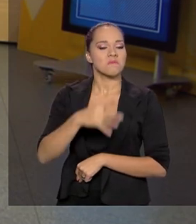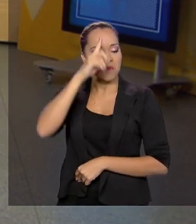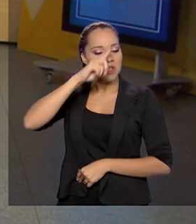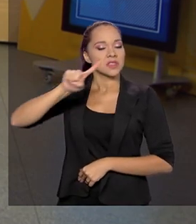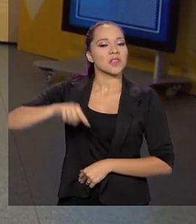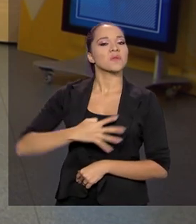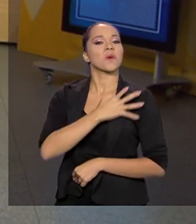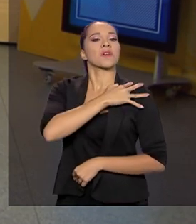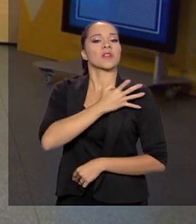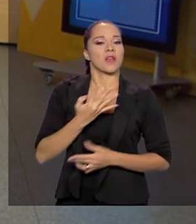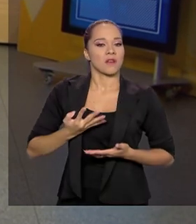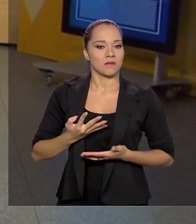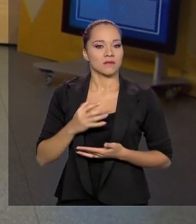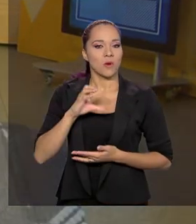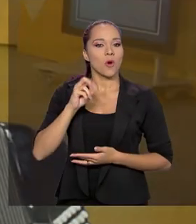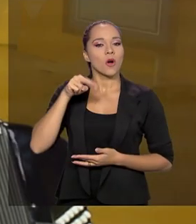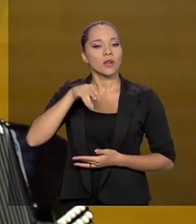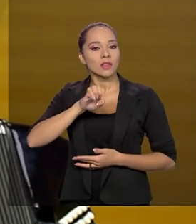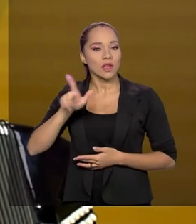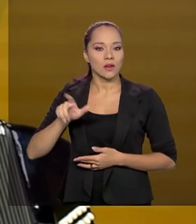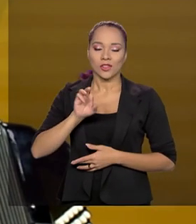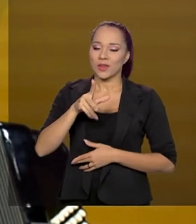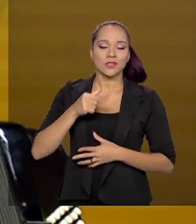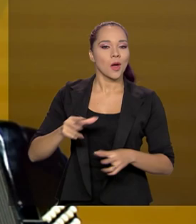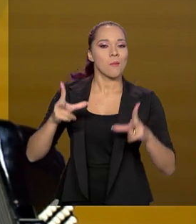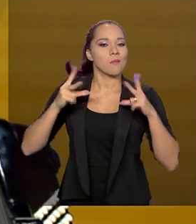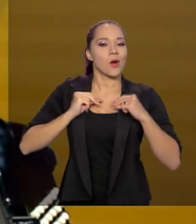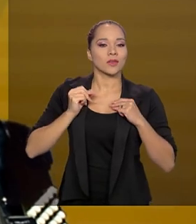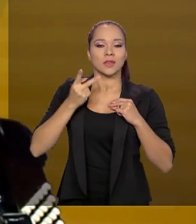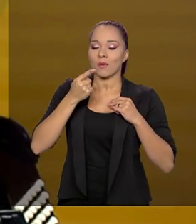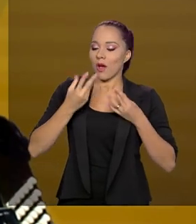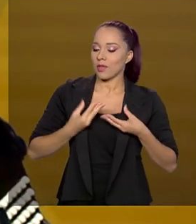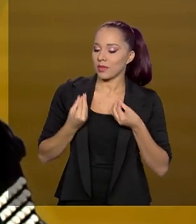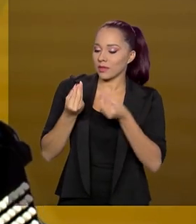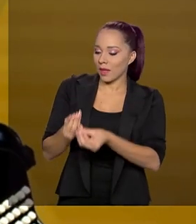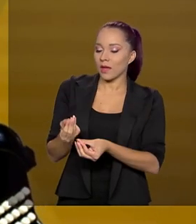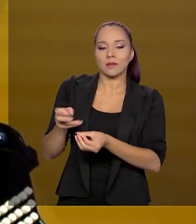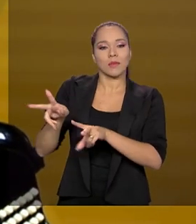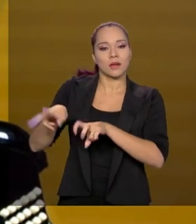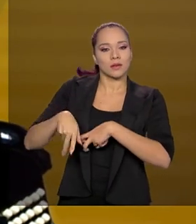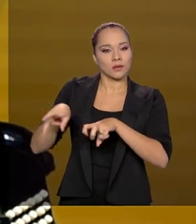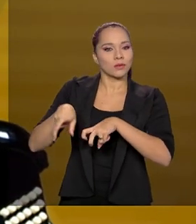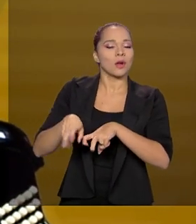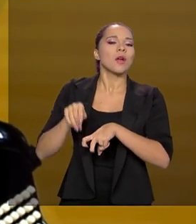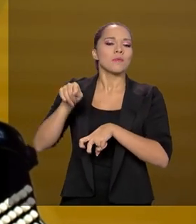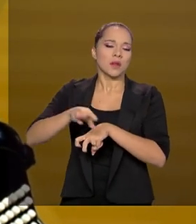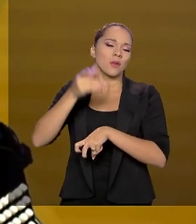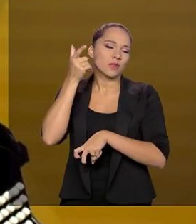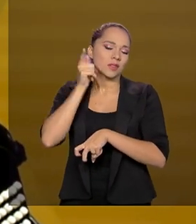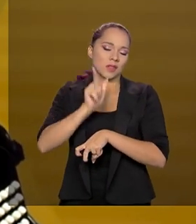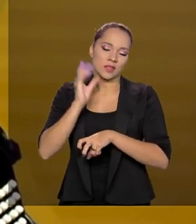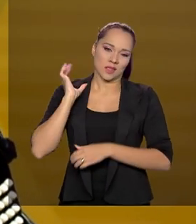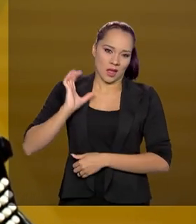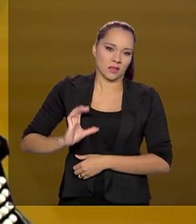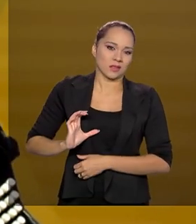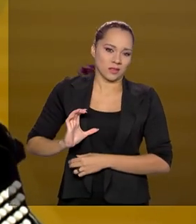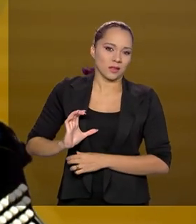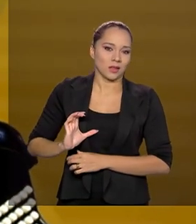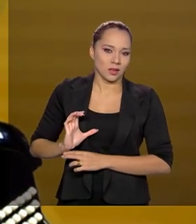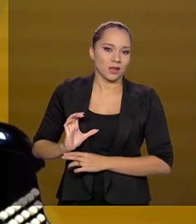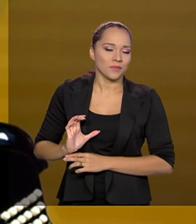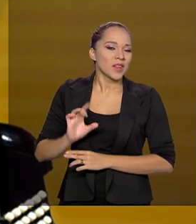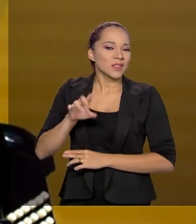Não adianta apenas dar a posse da terra, como era dada antigamente ao agricultor, para que ele exerça a cidadania na plenitude,